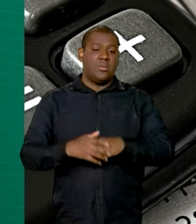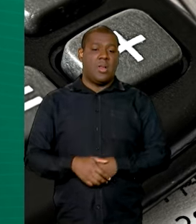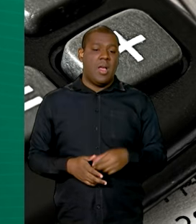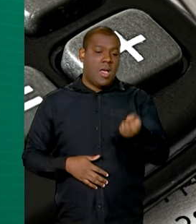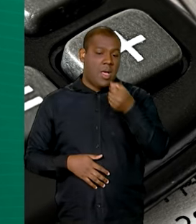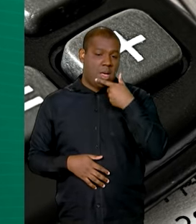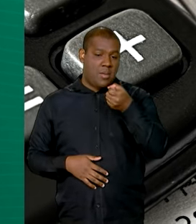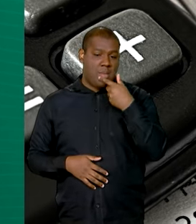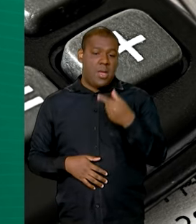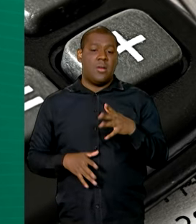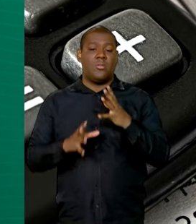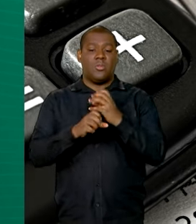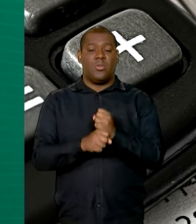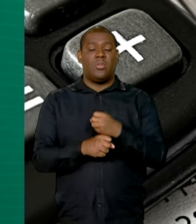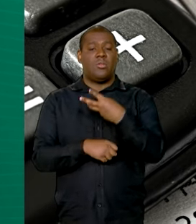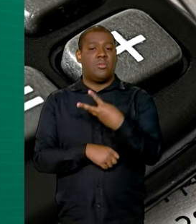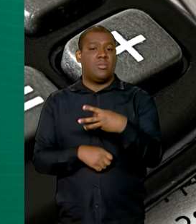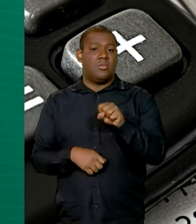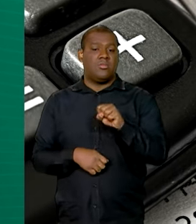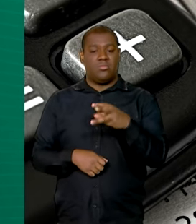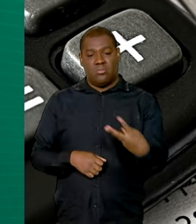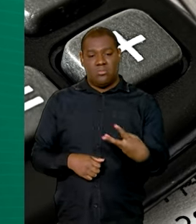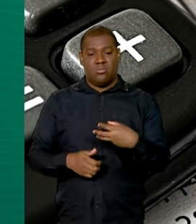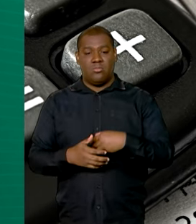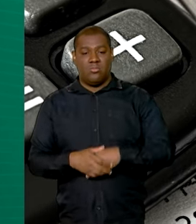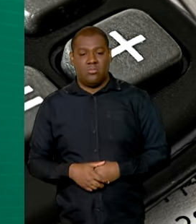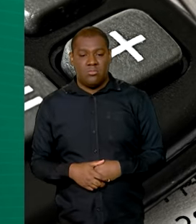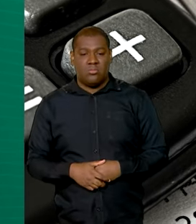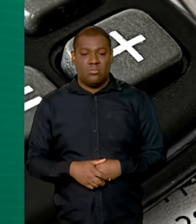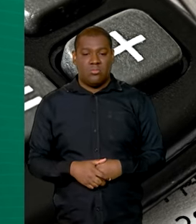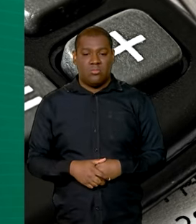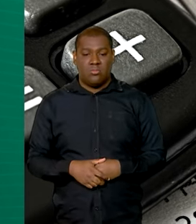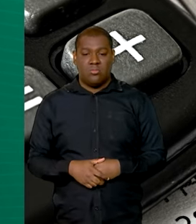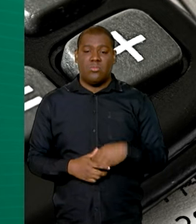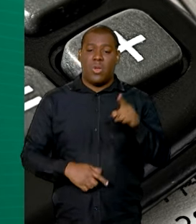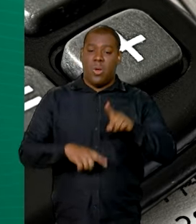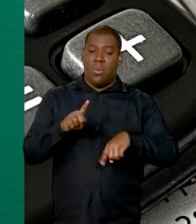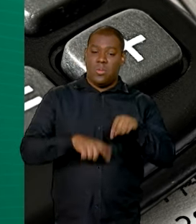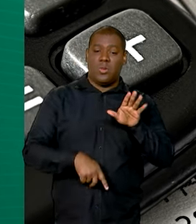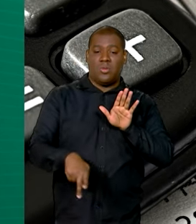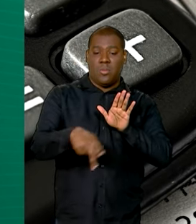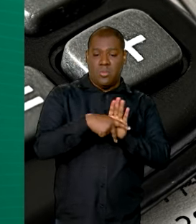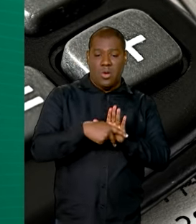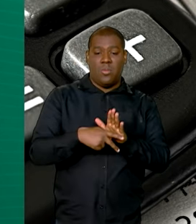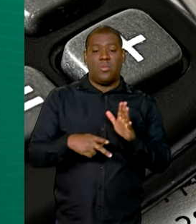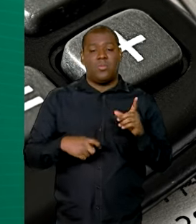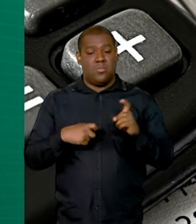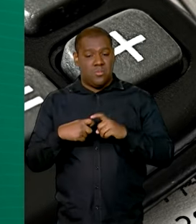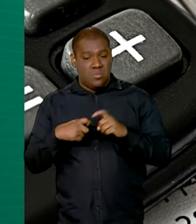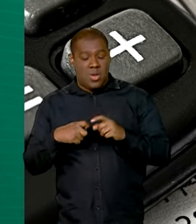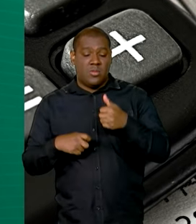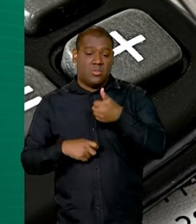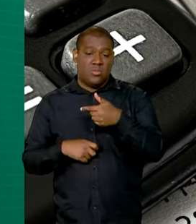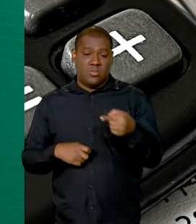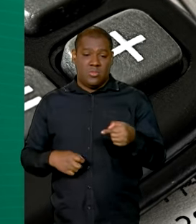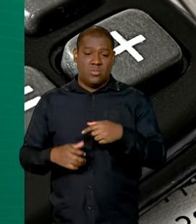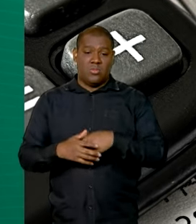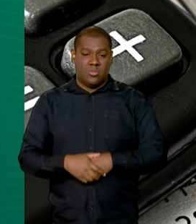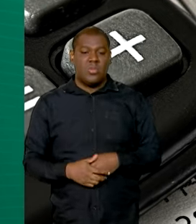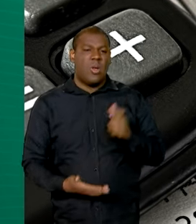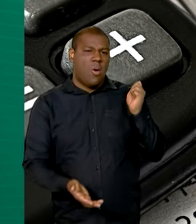17 dispositivos médicos, compras públicas de medicamentos, dispositivos médicos,